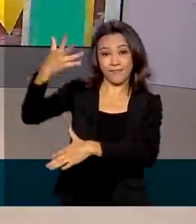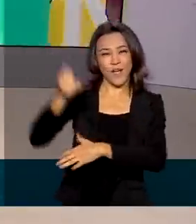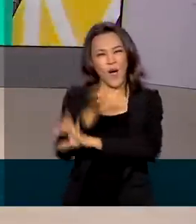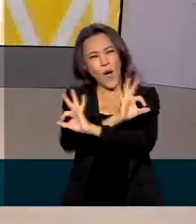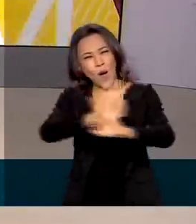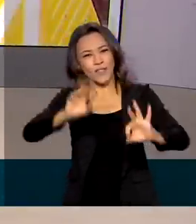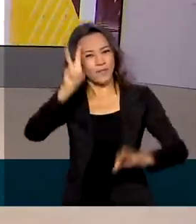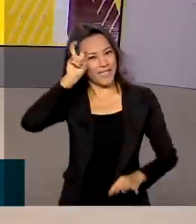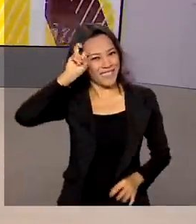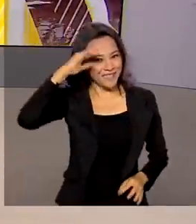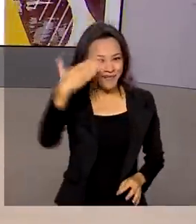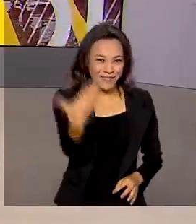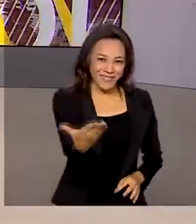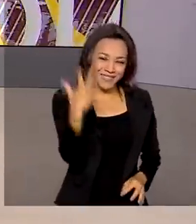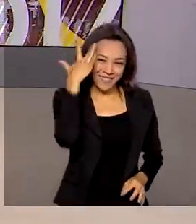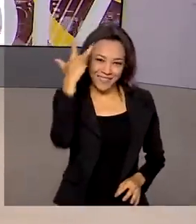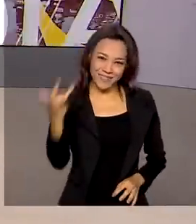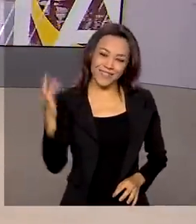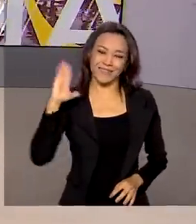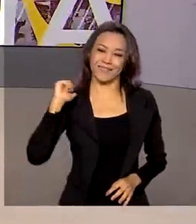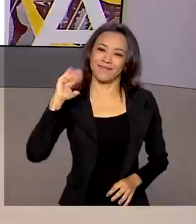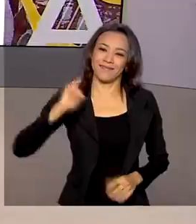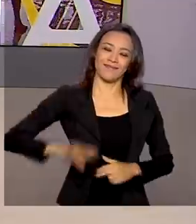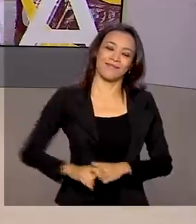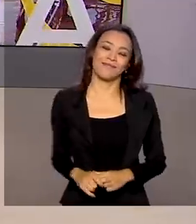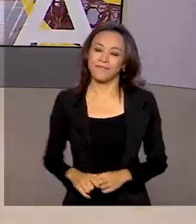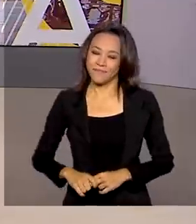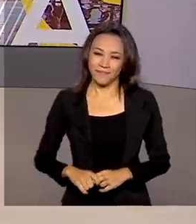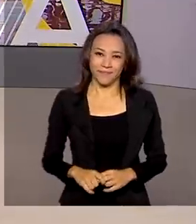quinta-feira para você e até amanhã. Tchau, tchau.